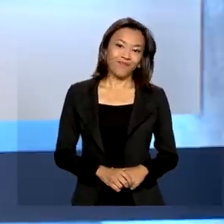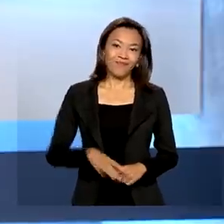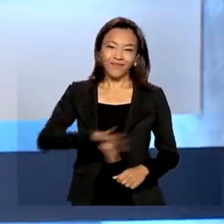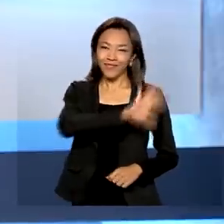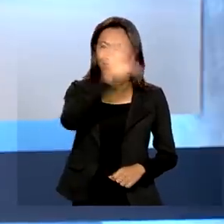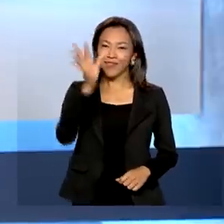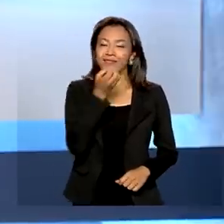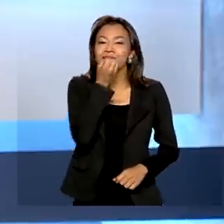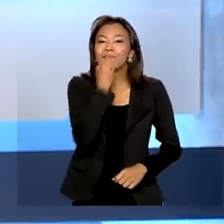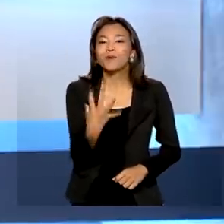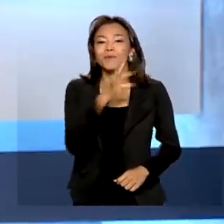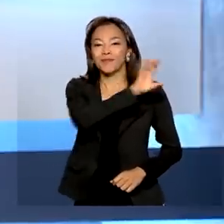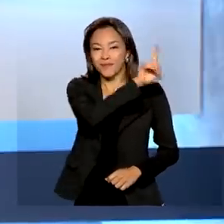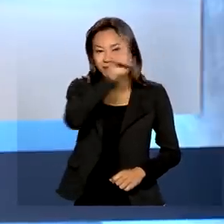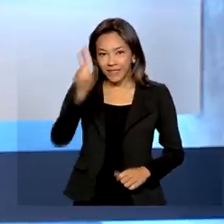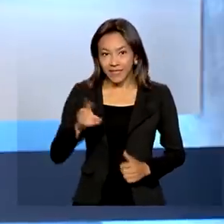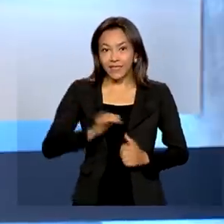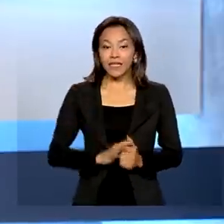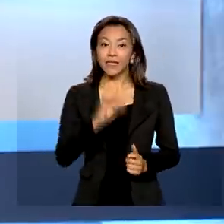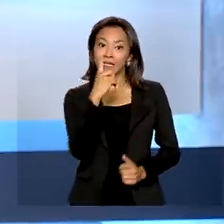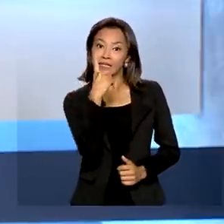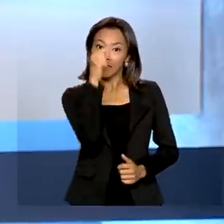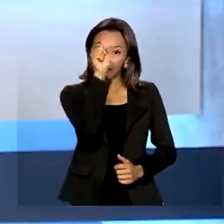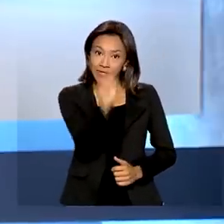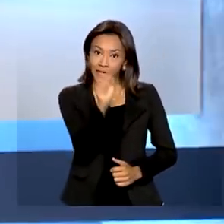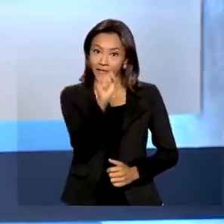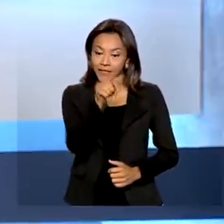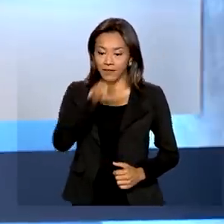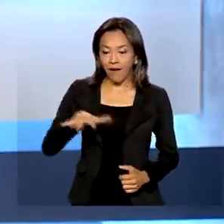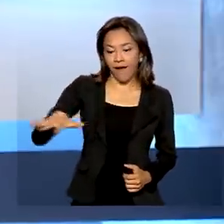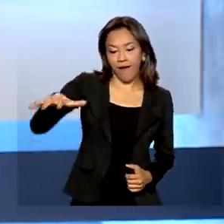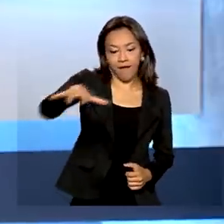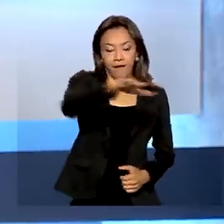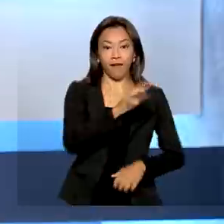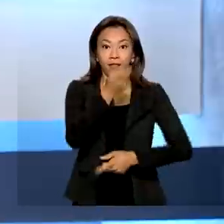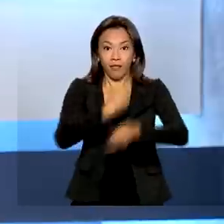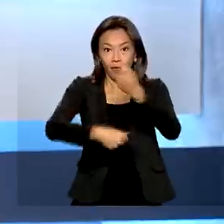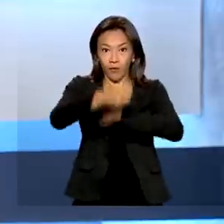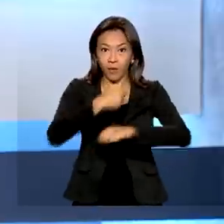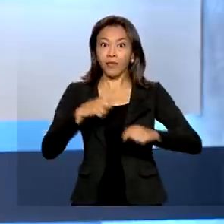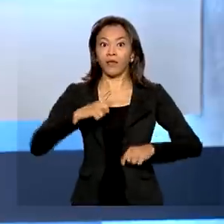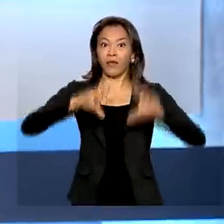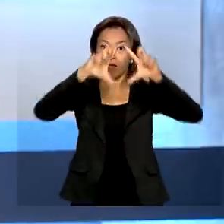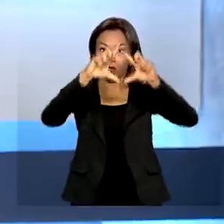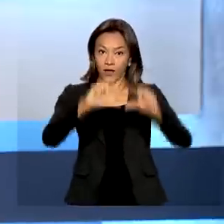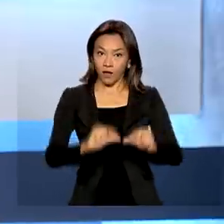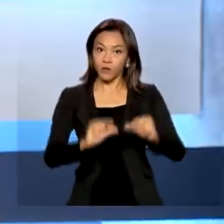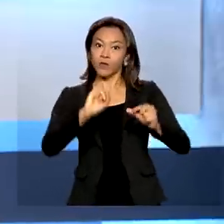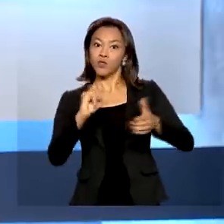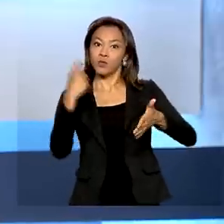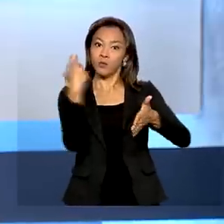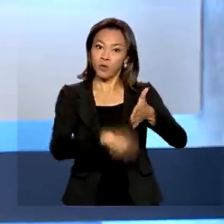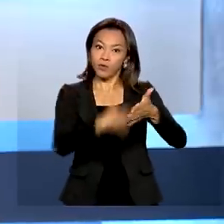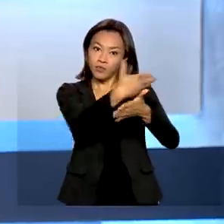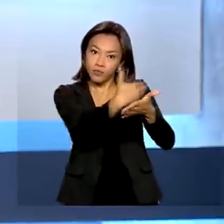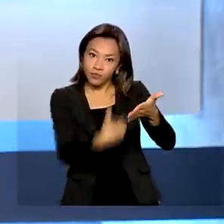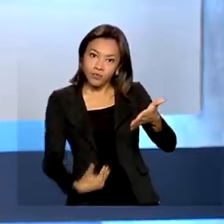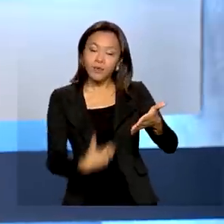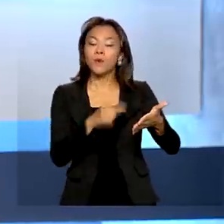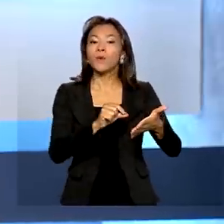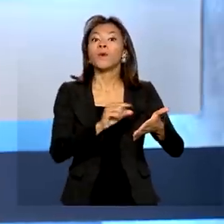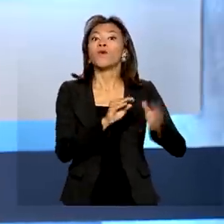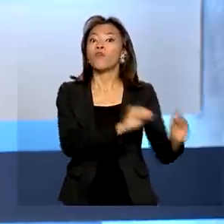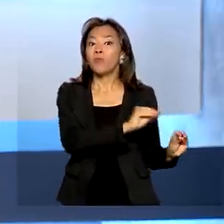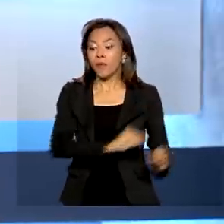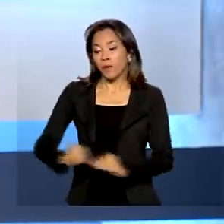Olá, bom dia. 17 setores da economia têm desoneração da folha de pagamento prorrogada até